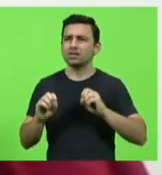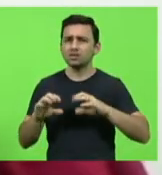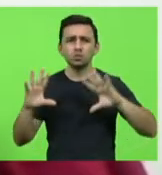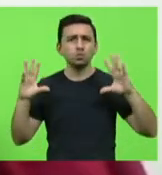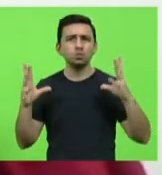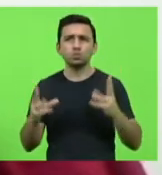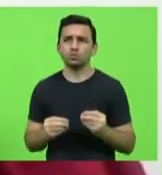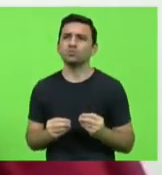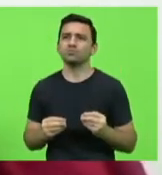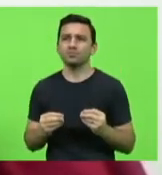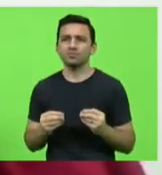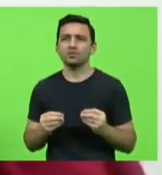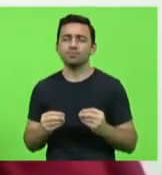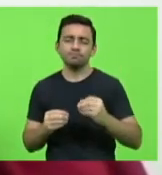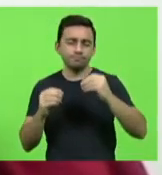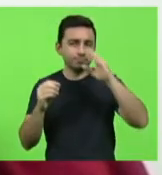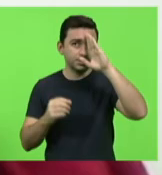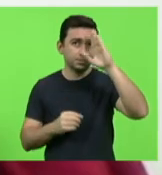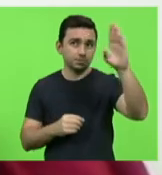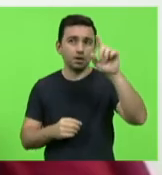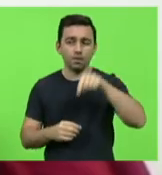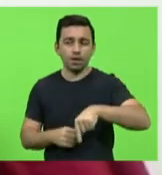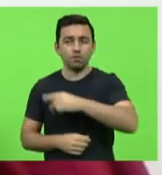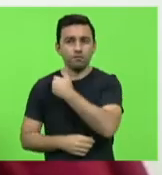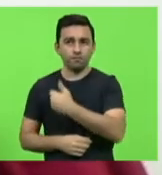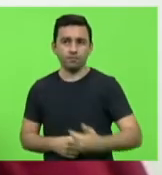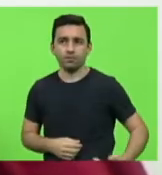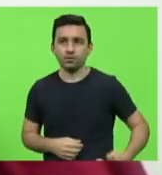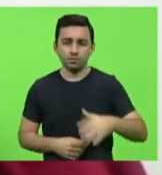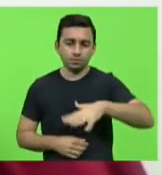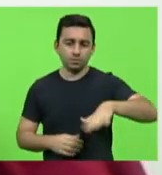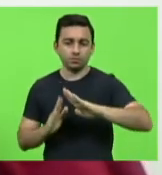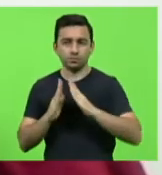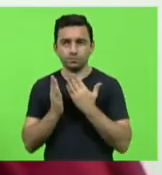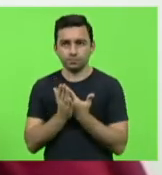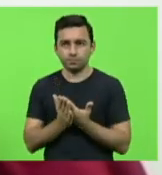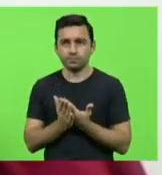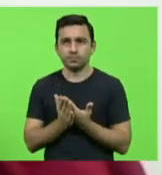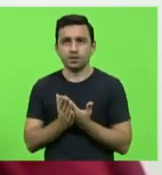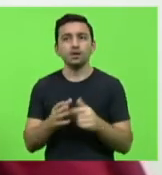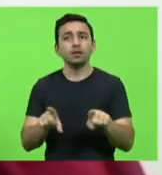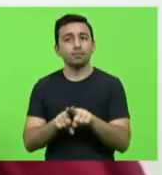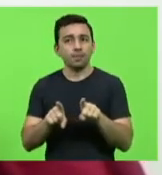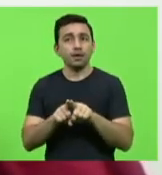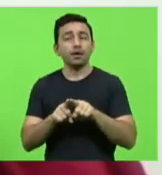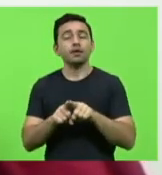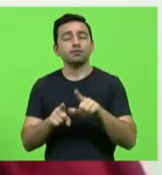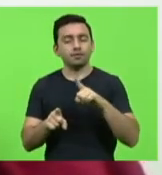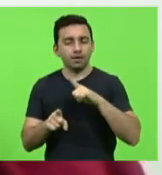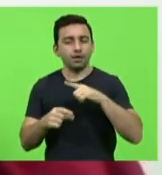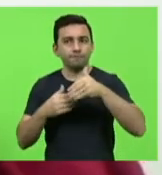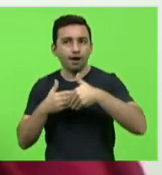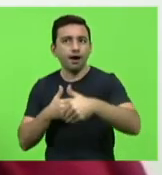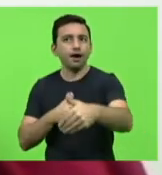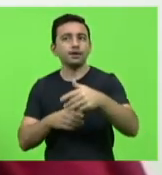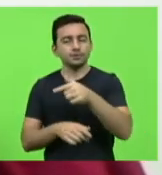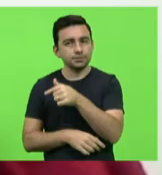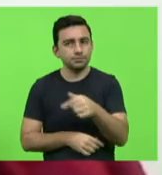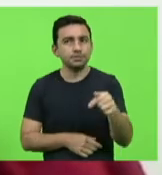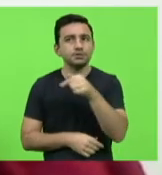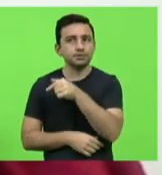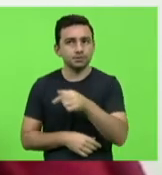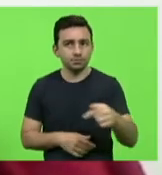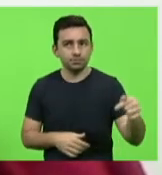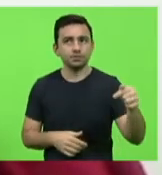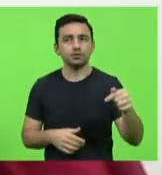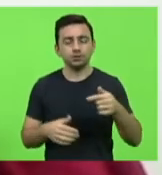especialmente na rede pública de ensino. Para que isso aconteça ainda temos um caminho a percorrer nas próximas semanas e